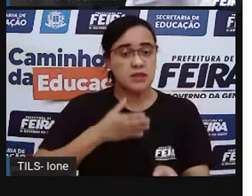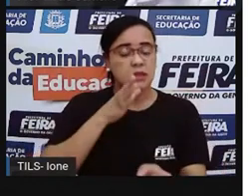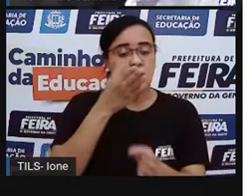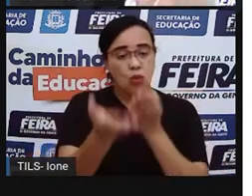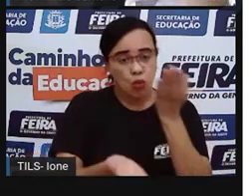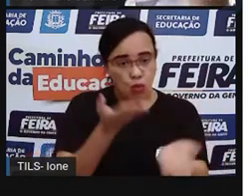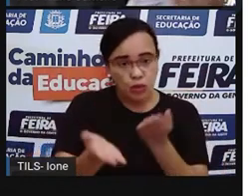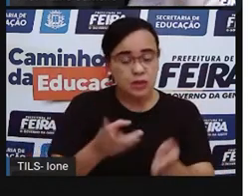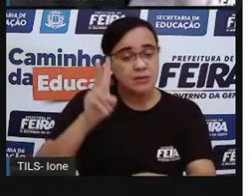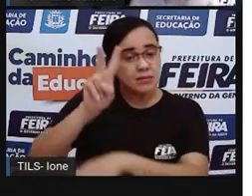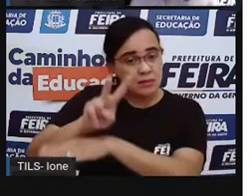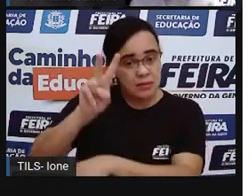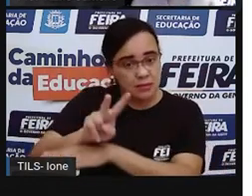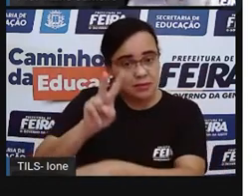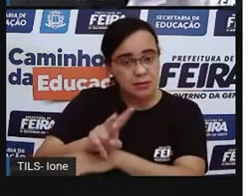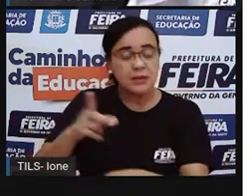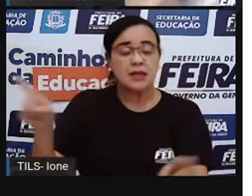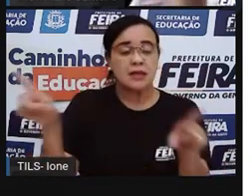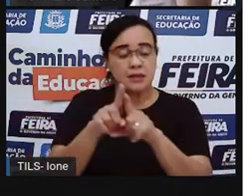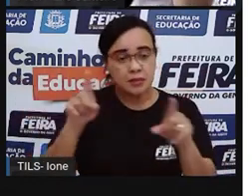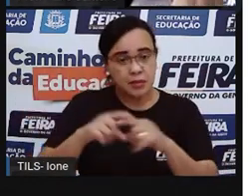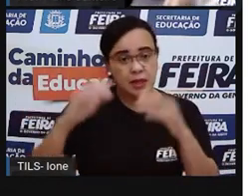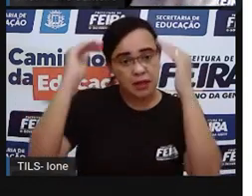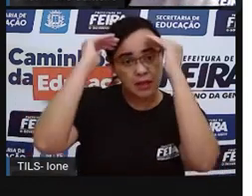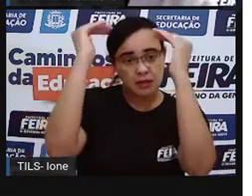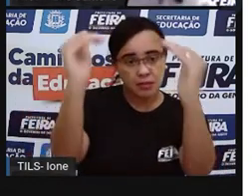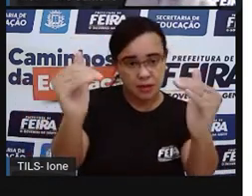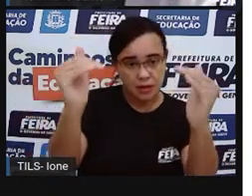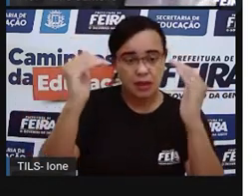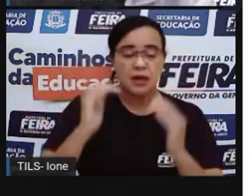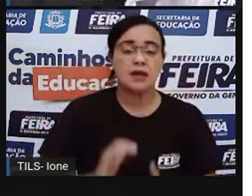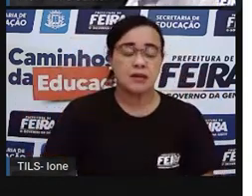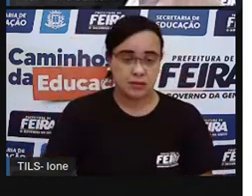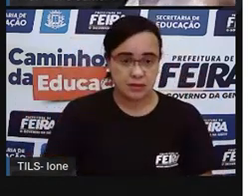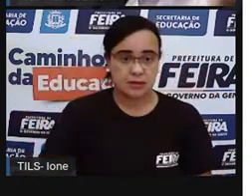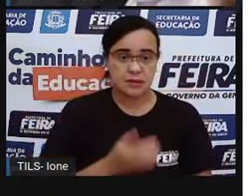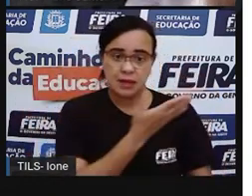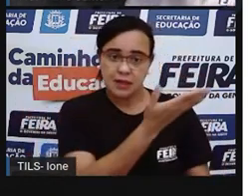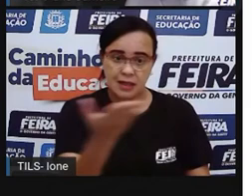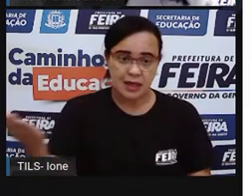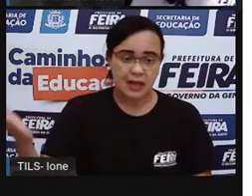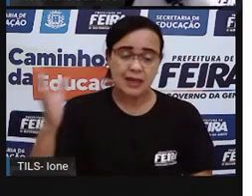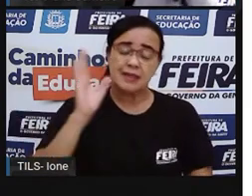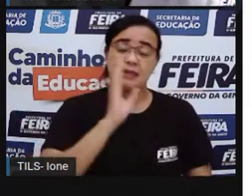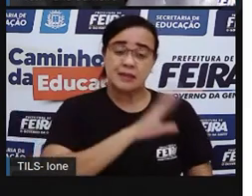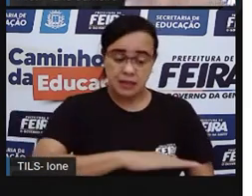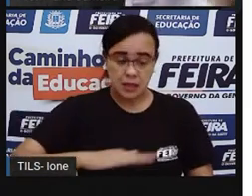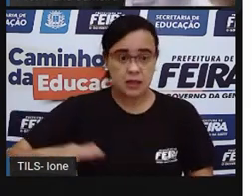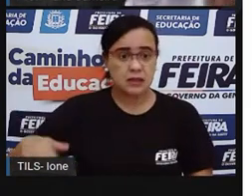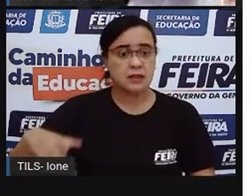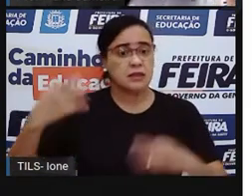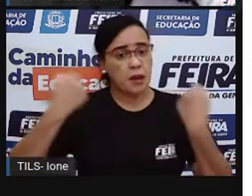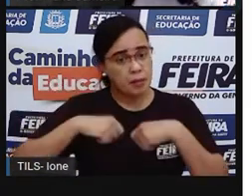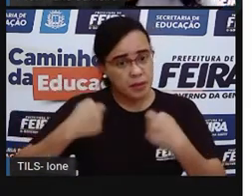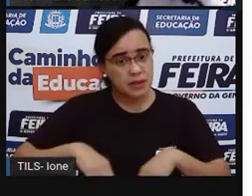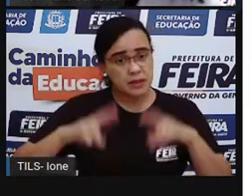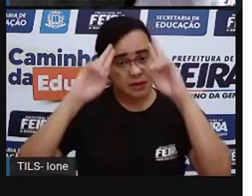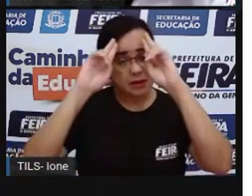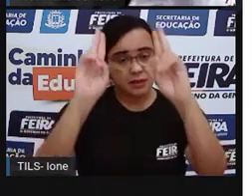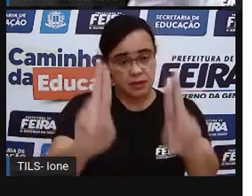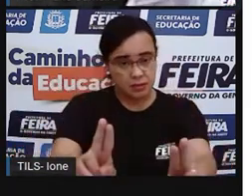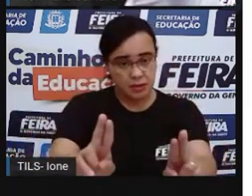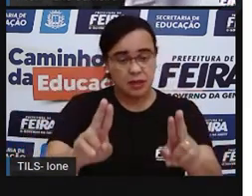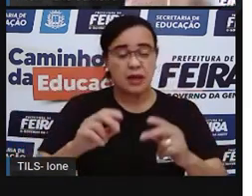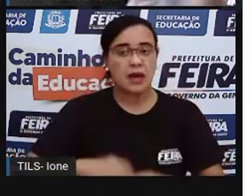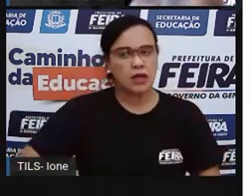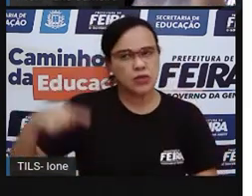outros. Então, o corpo das crianças precisam ser respeitados, as ideias das crianças precisam ser respeitadas, as